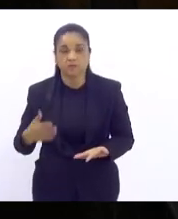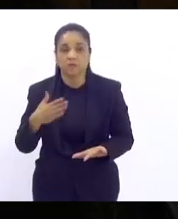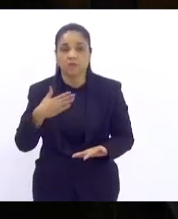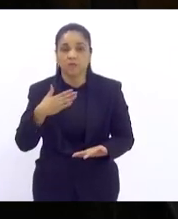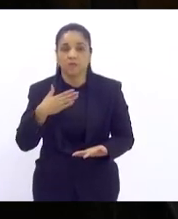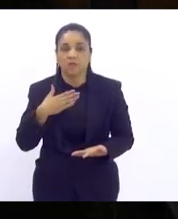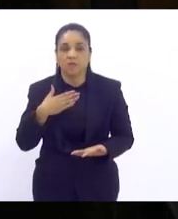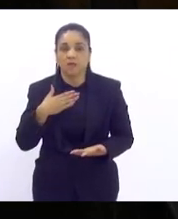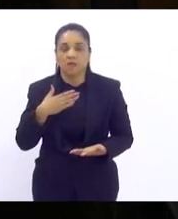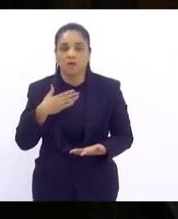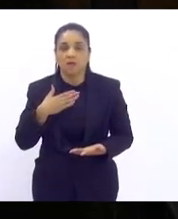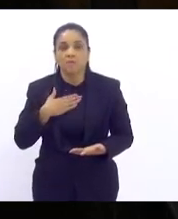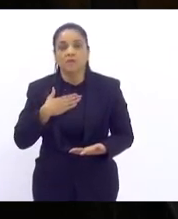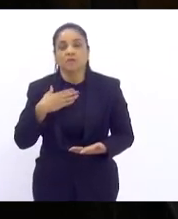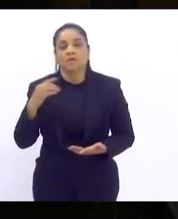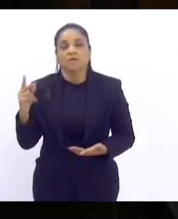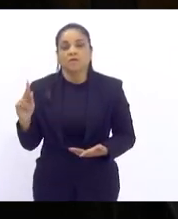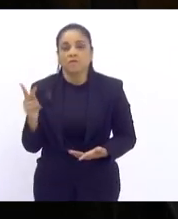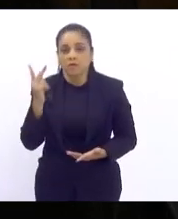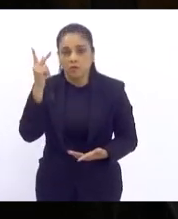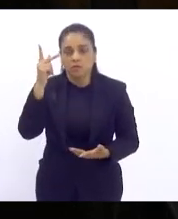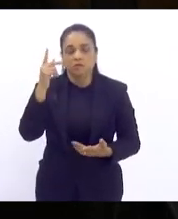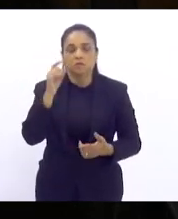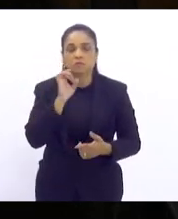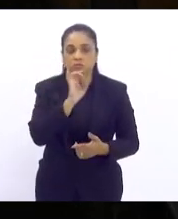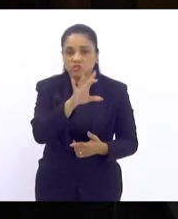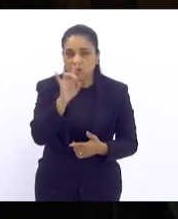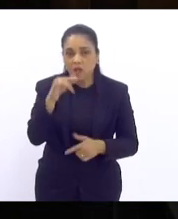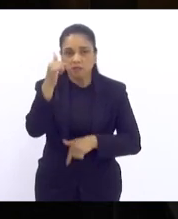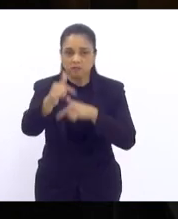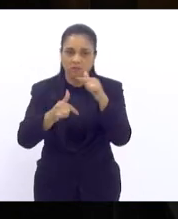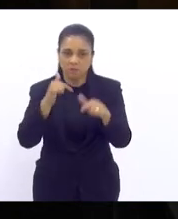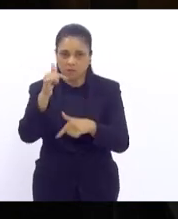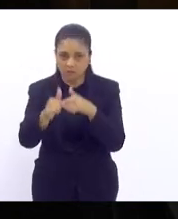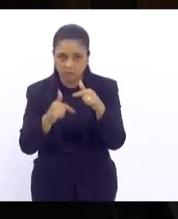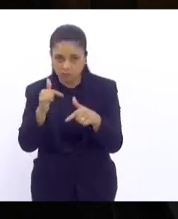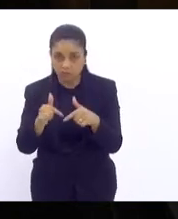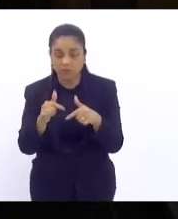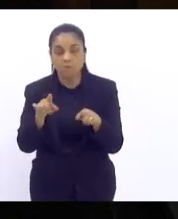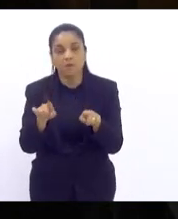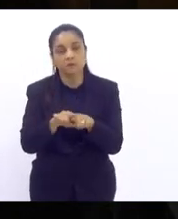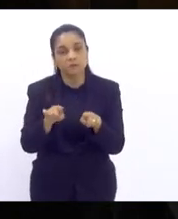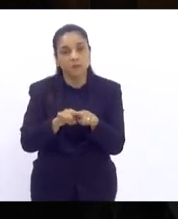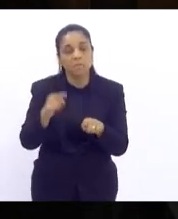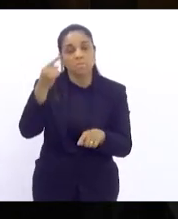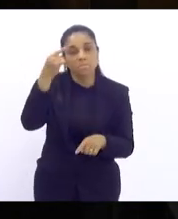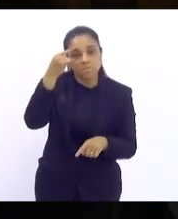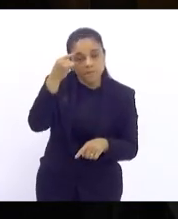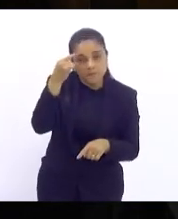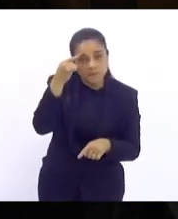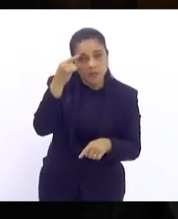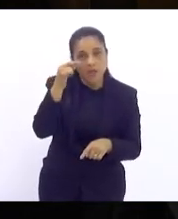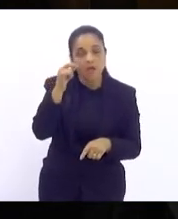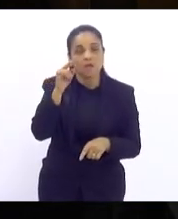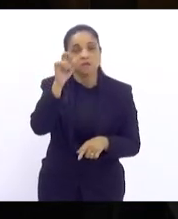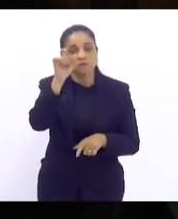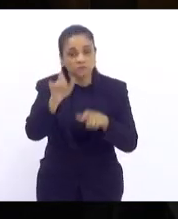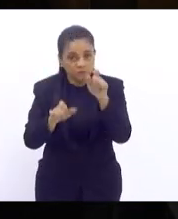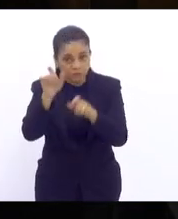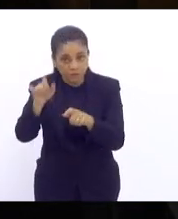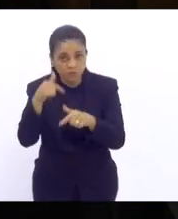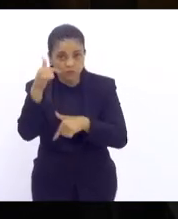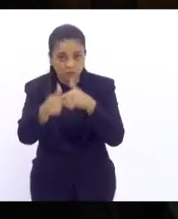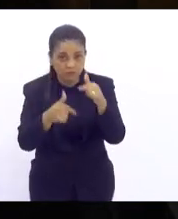valorização de cada trabalhador de cada trabalhadora mas também pensar daqueles trabalhadores daquelas